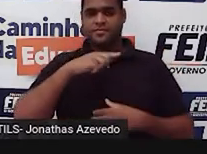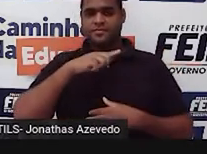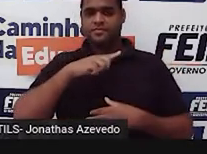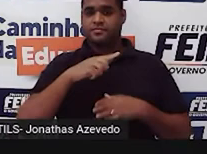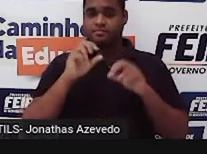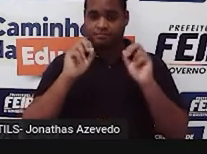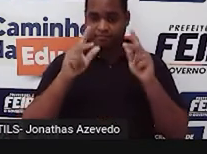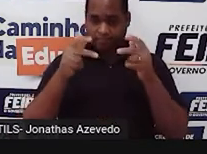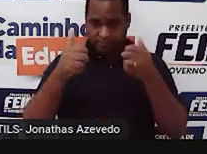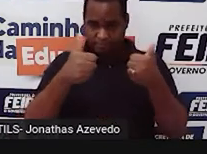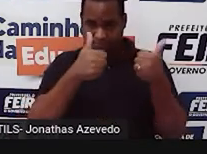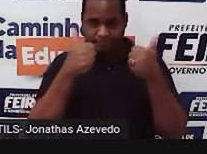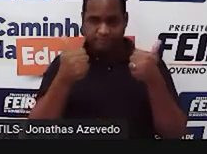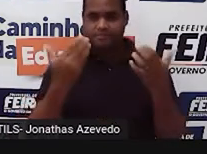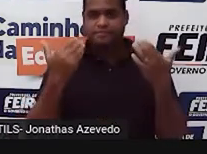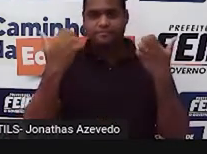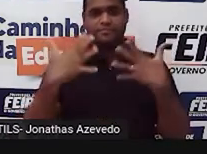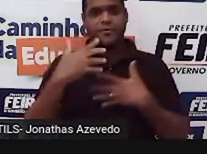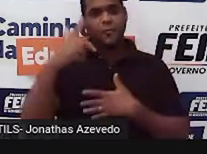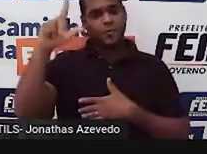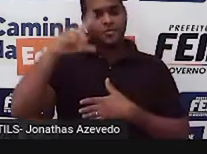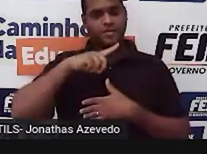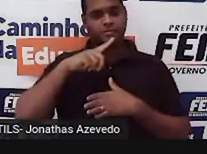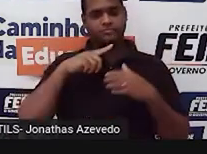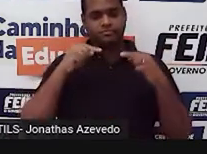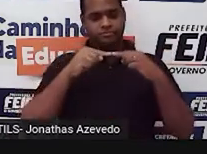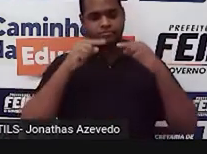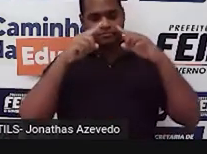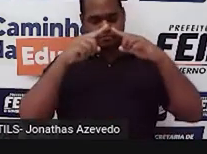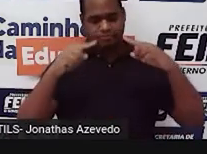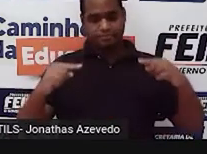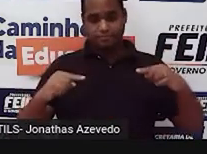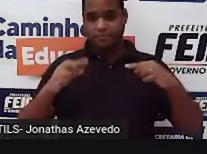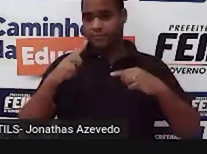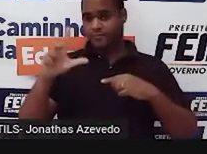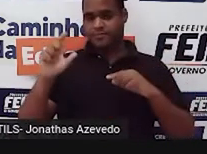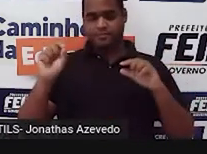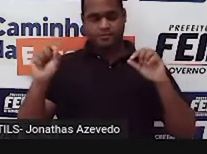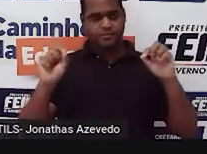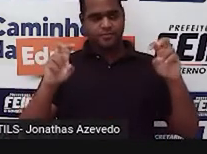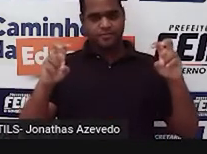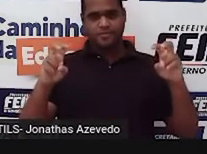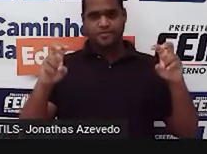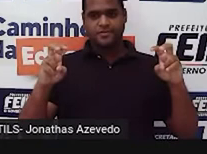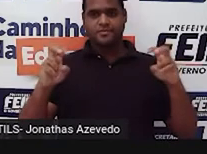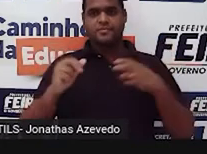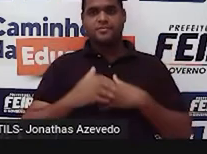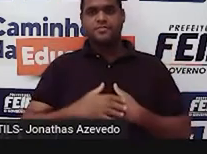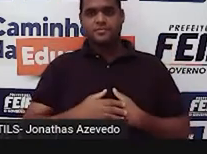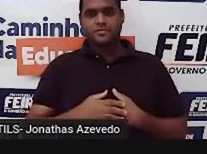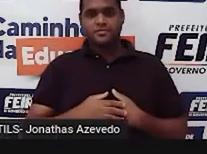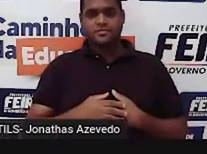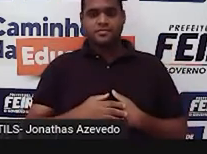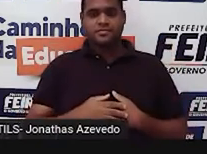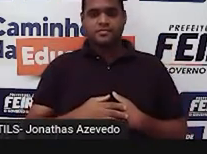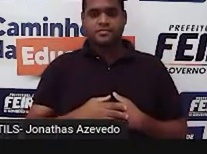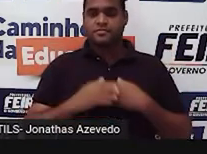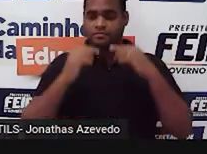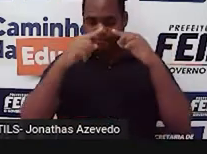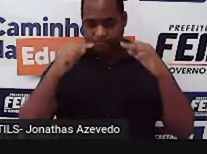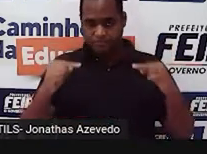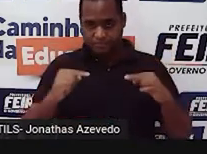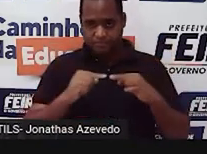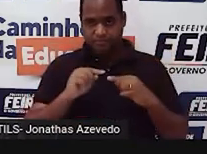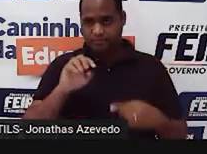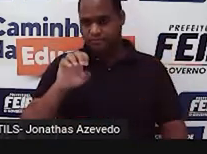Vamos lá. Próximo tipo de triângulo, olhando os lados. Esse é bacana, é o triângulo